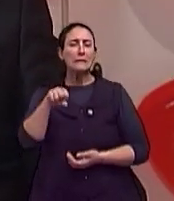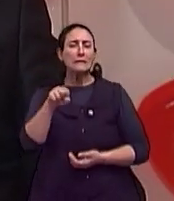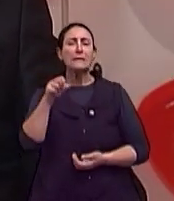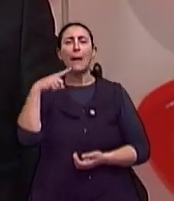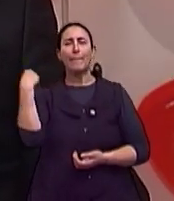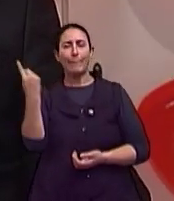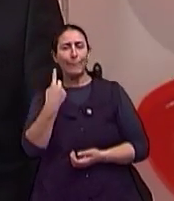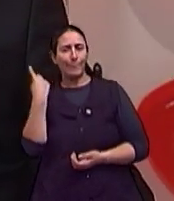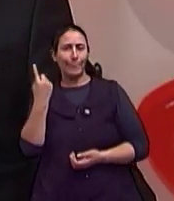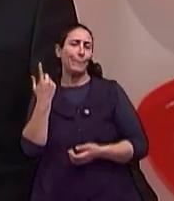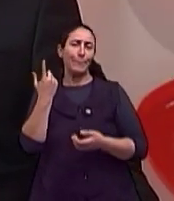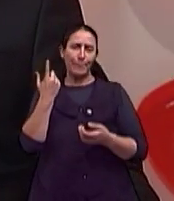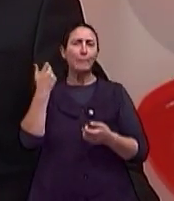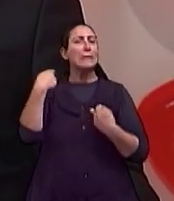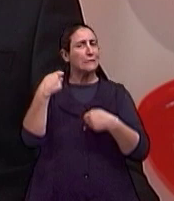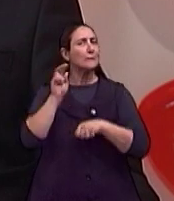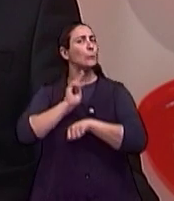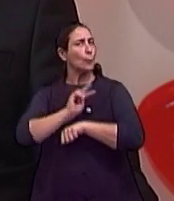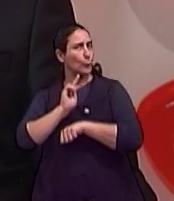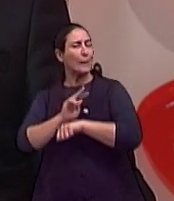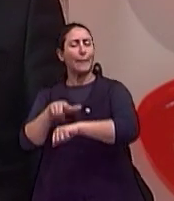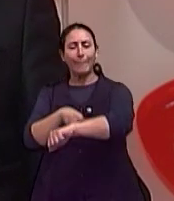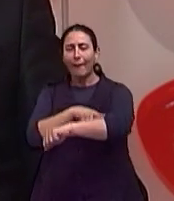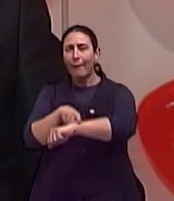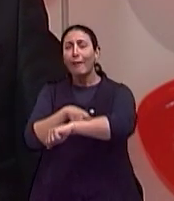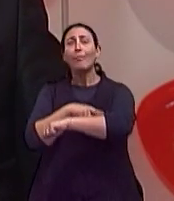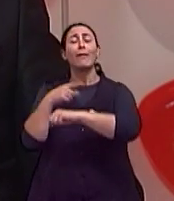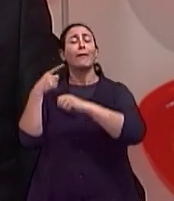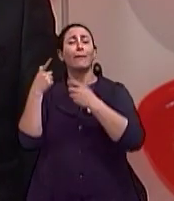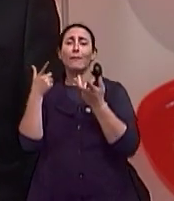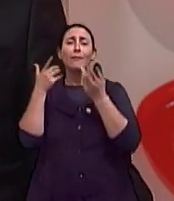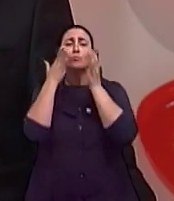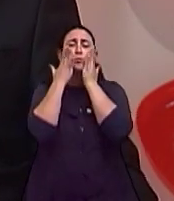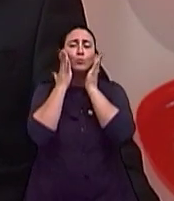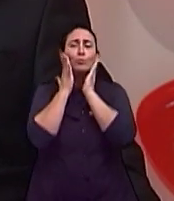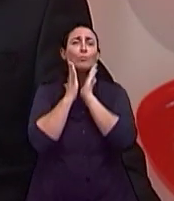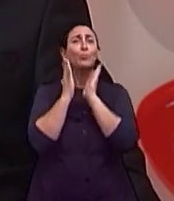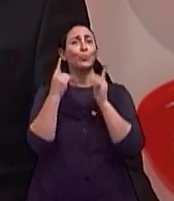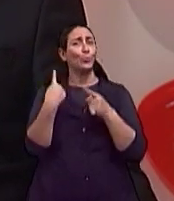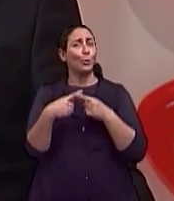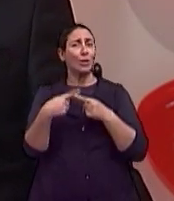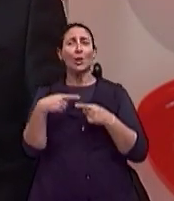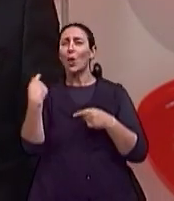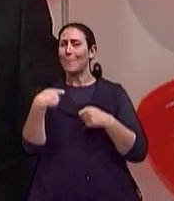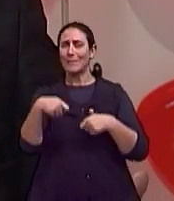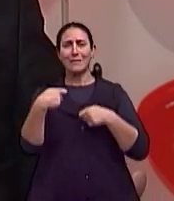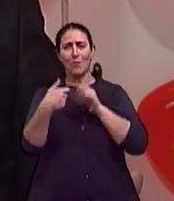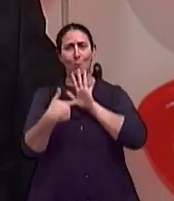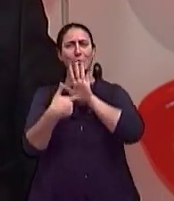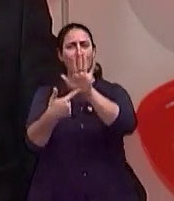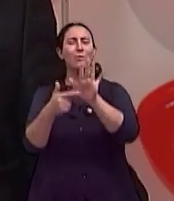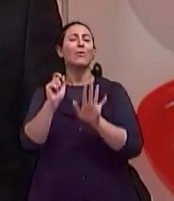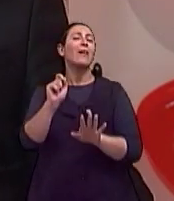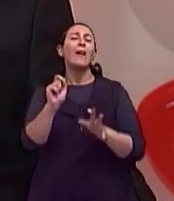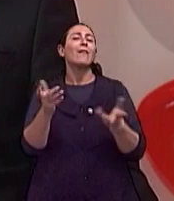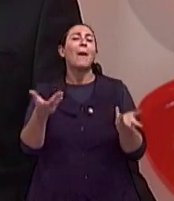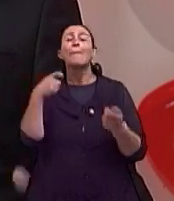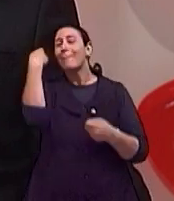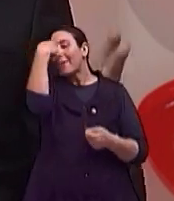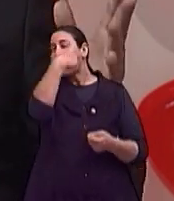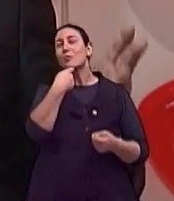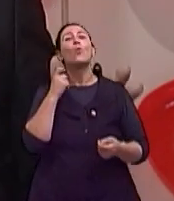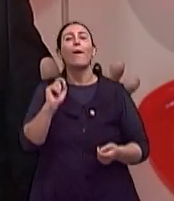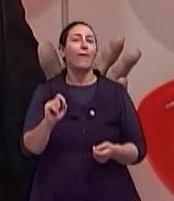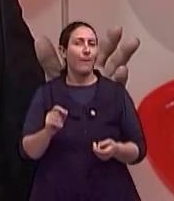nos preocupar, claro, né, Isabel, com a nossa apresentação. Porque na verdade, o que é a maquiagem?